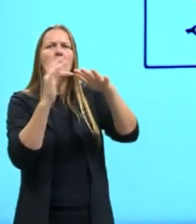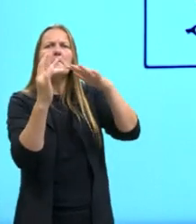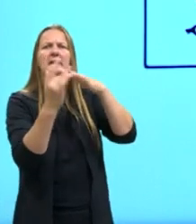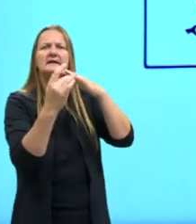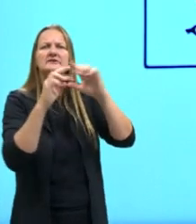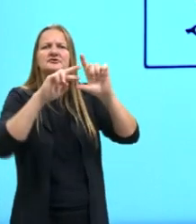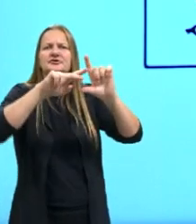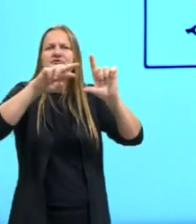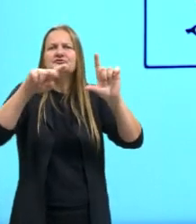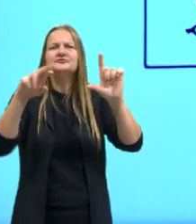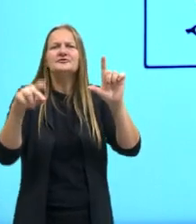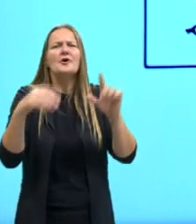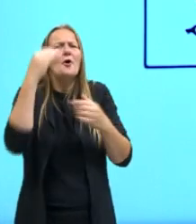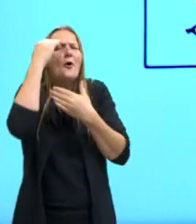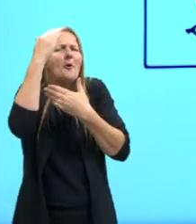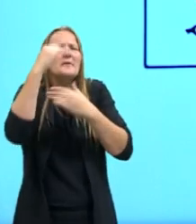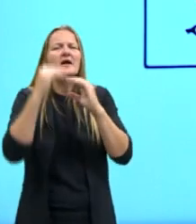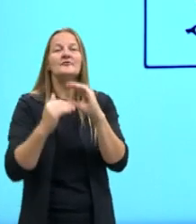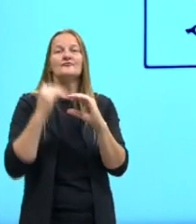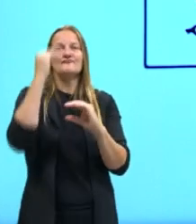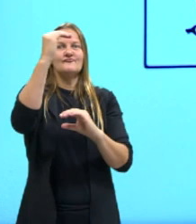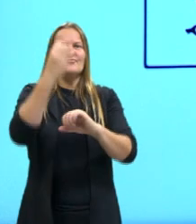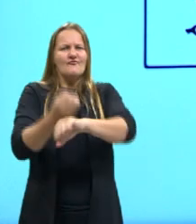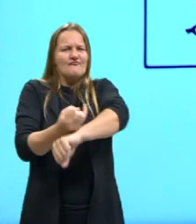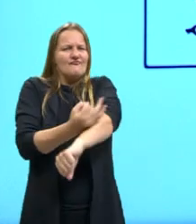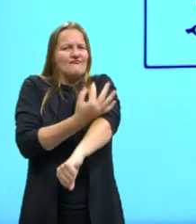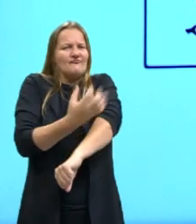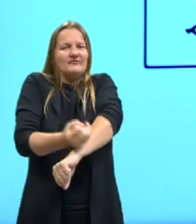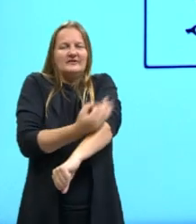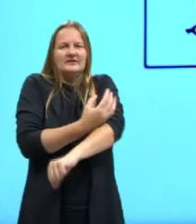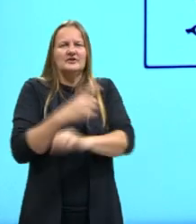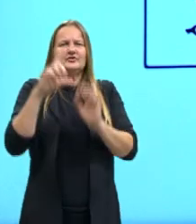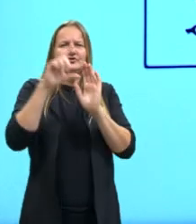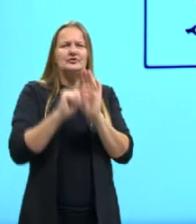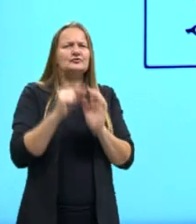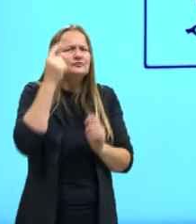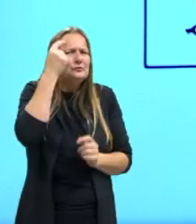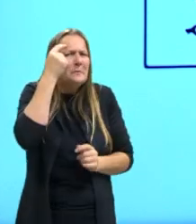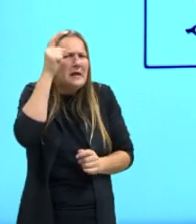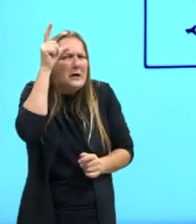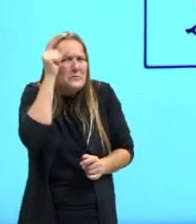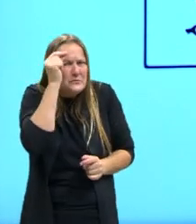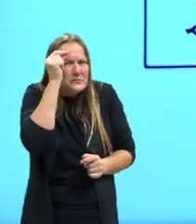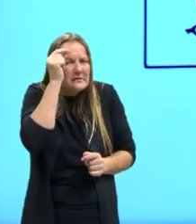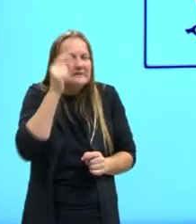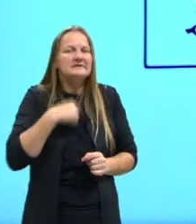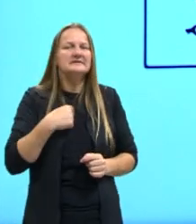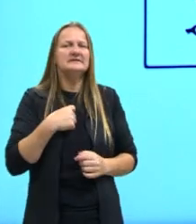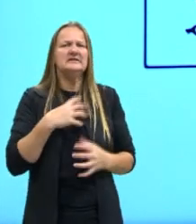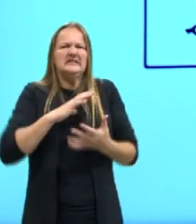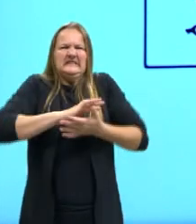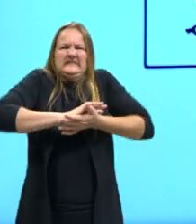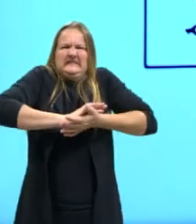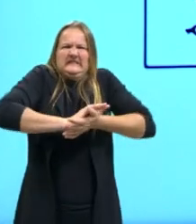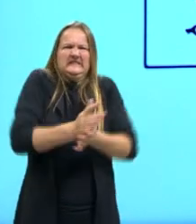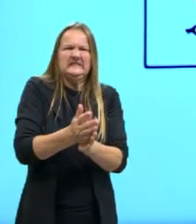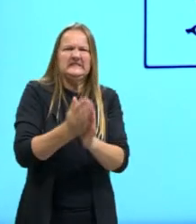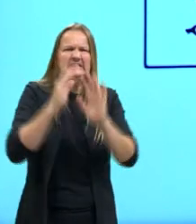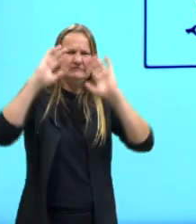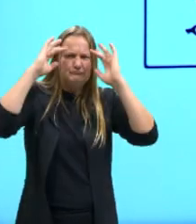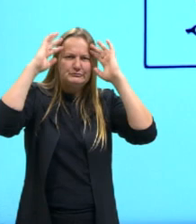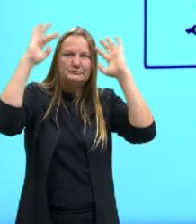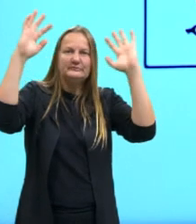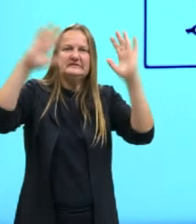obrigado por elevar a emoção reduzir o pensamento e aniquilar a imaginação